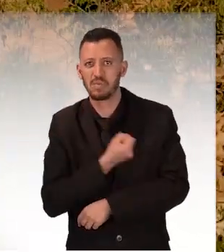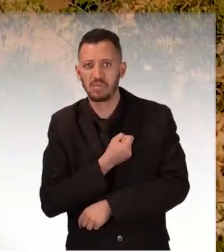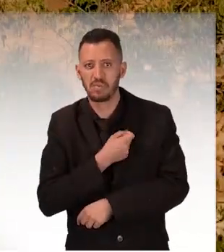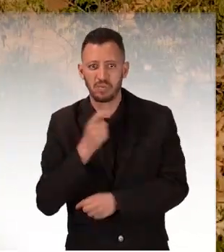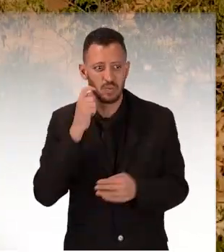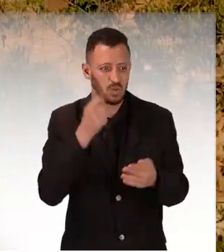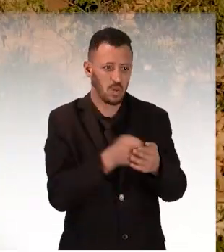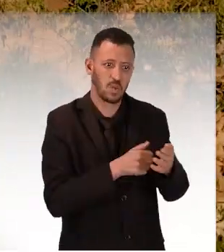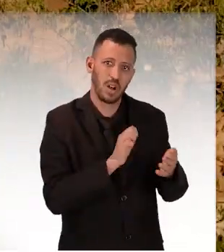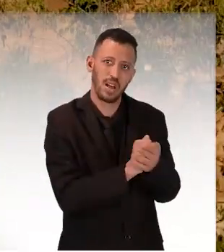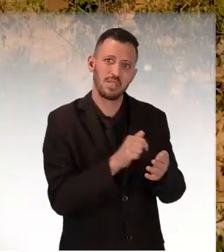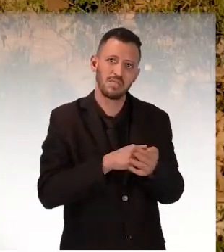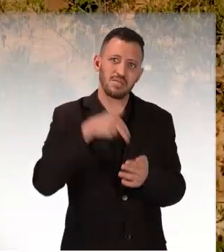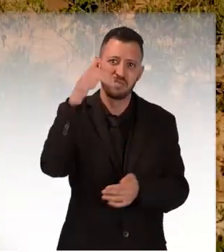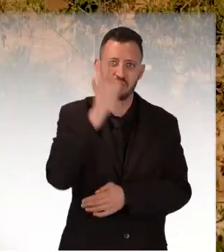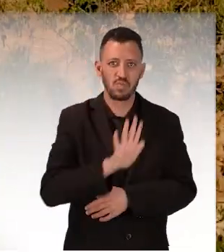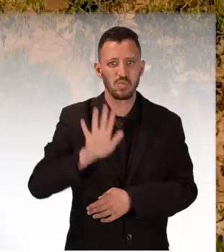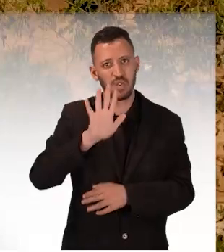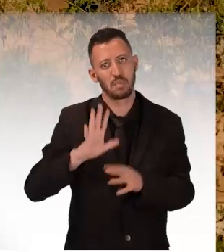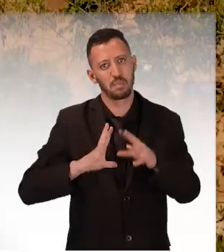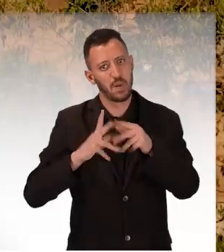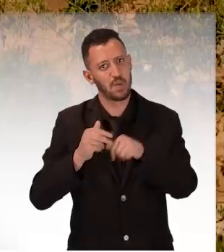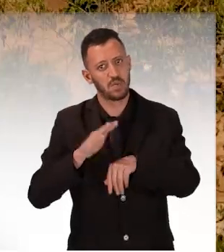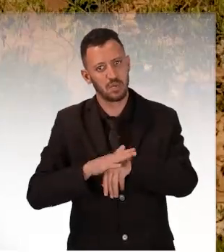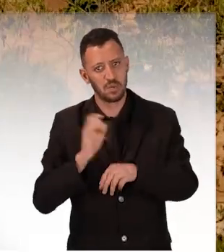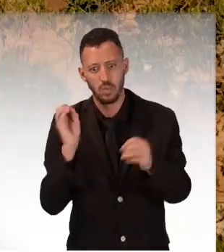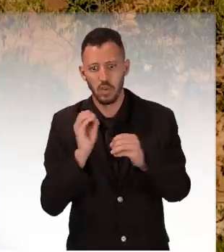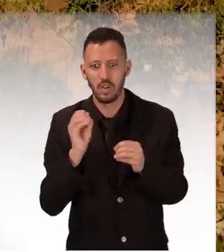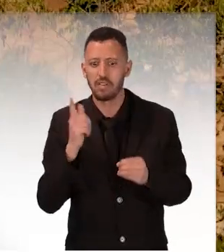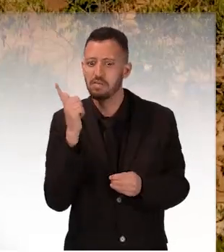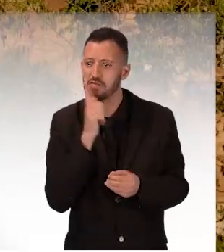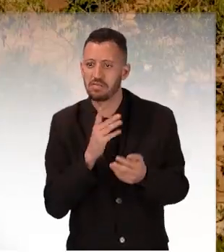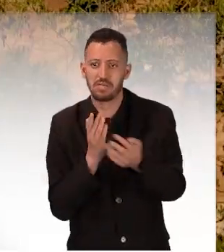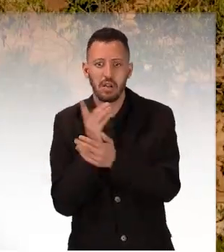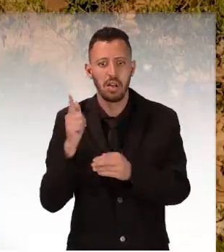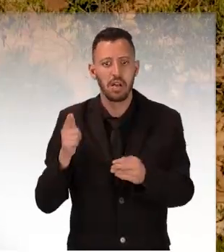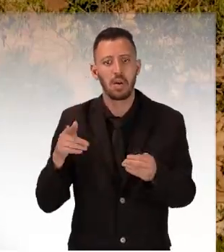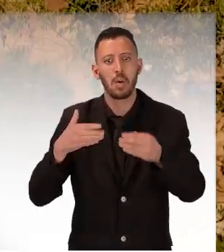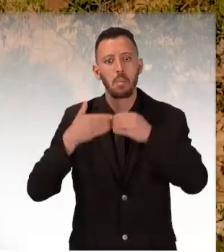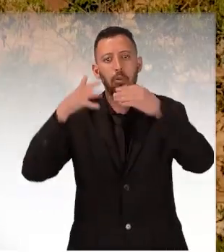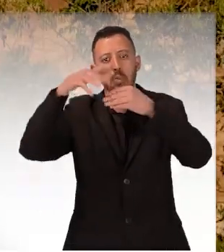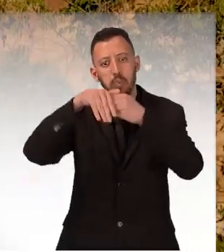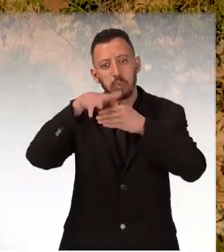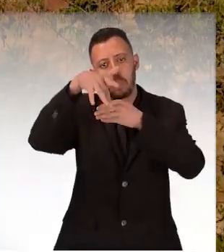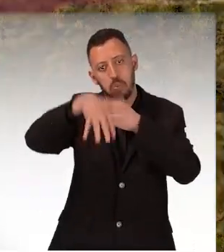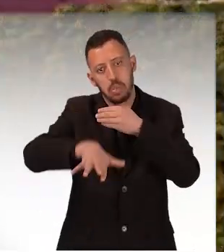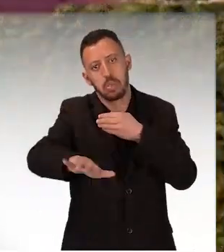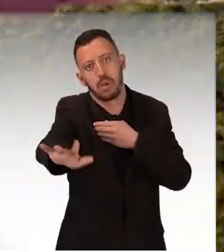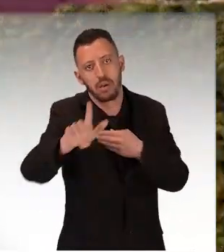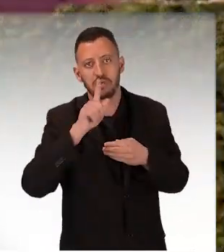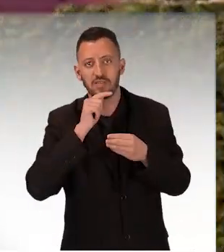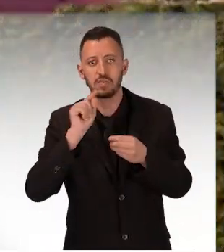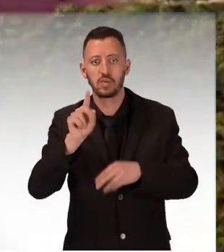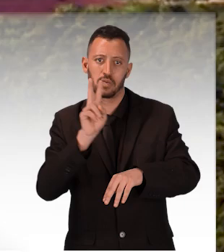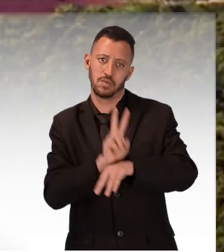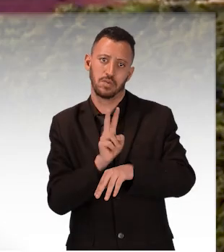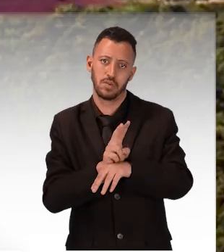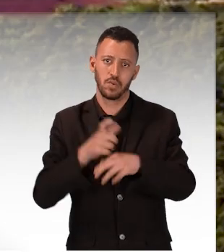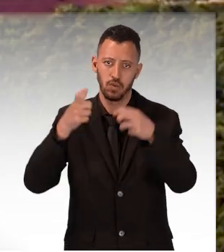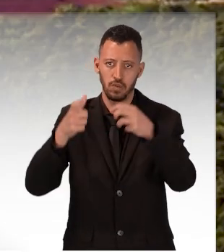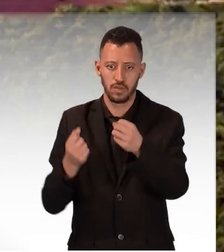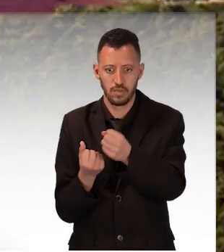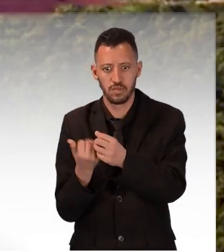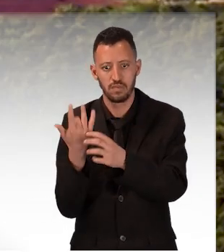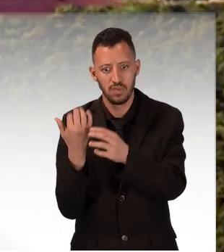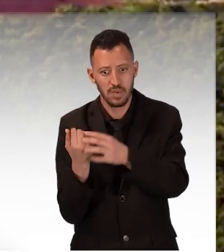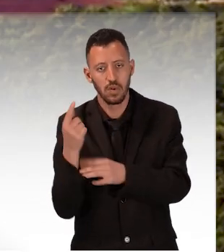acordo com o Cadastro Nacional. Mas nem todos saíram ilesos do rompimento da barragem. A preservação dos sítios